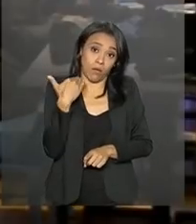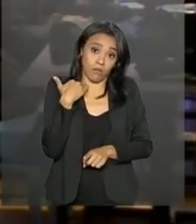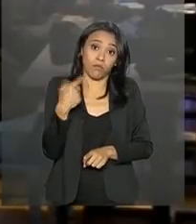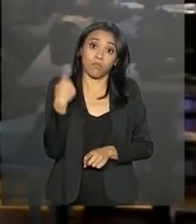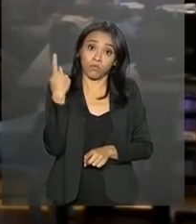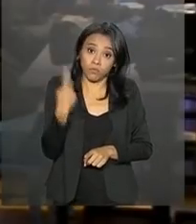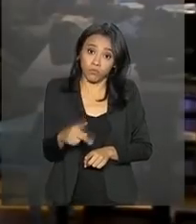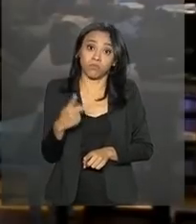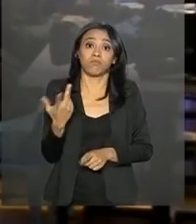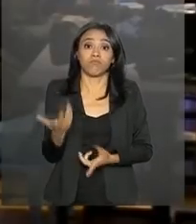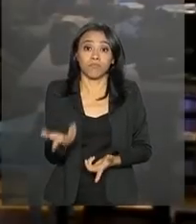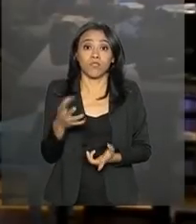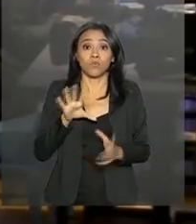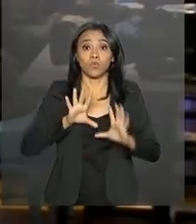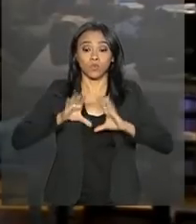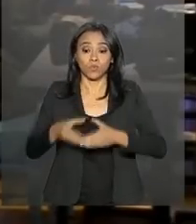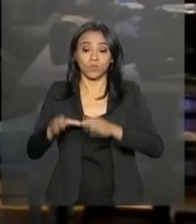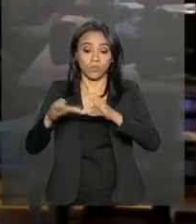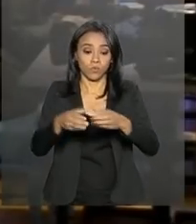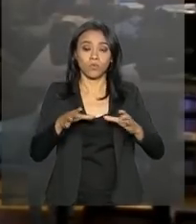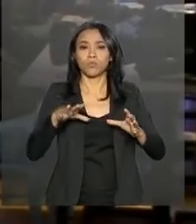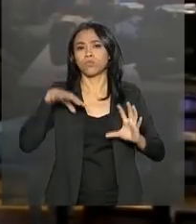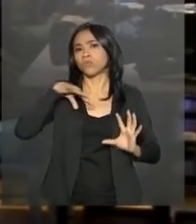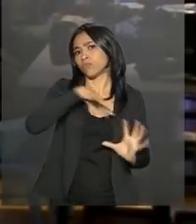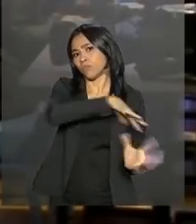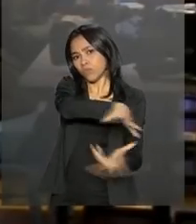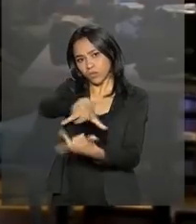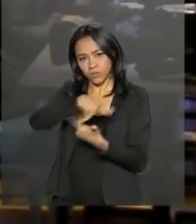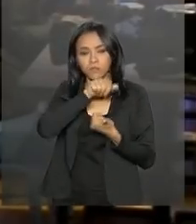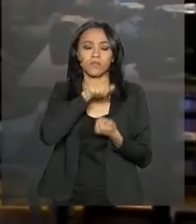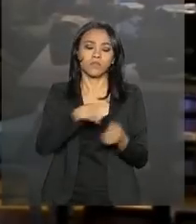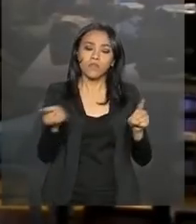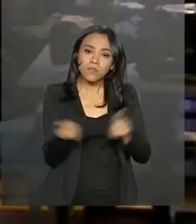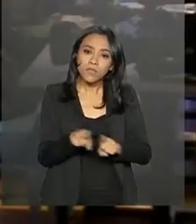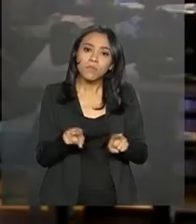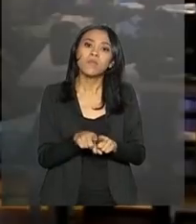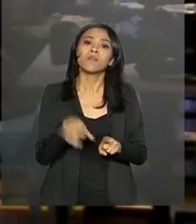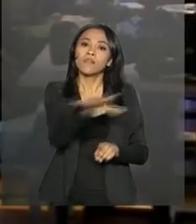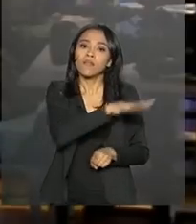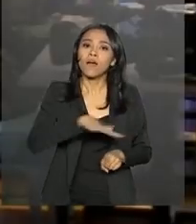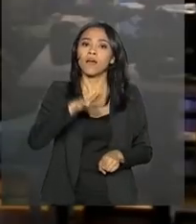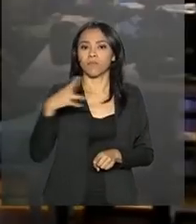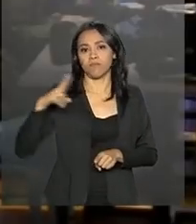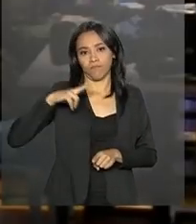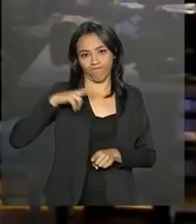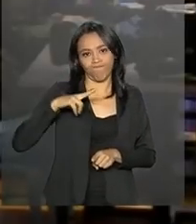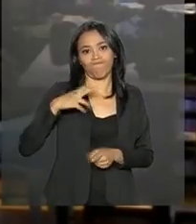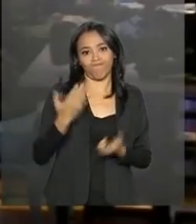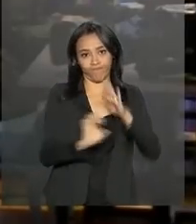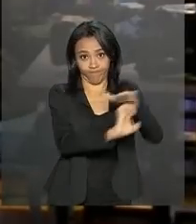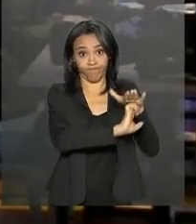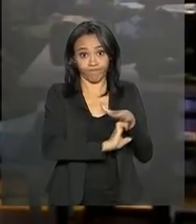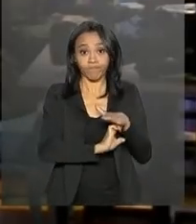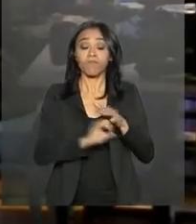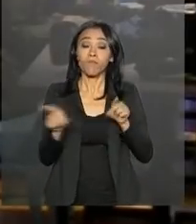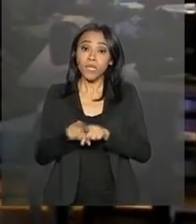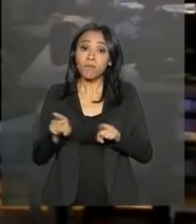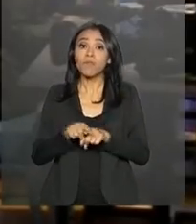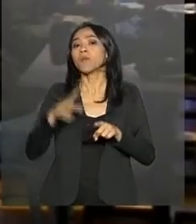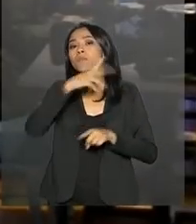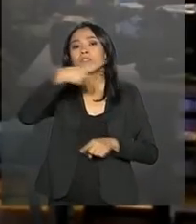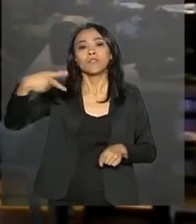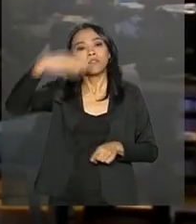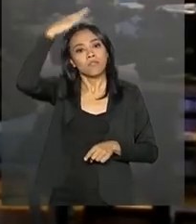desenvolvimento das organizações internacionais e do setor privado. Temer ainda destacou a bem